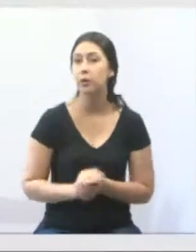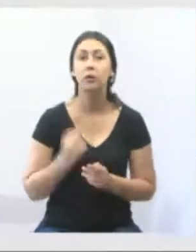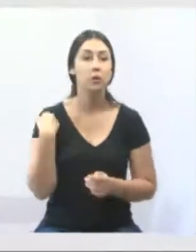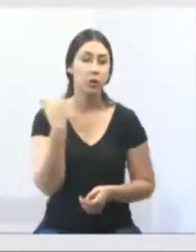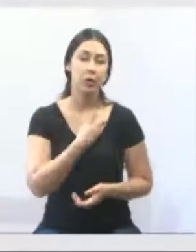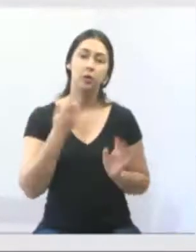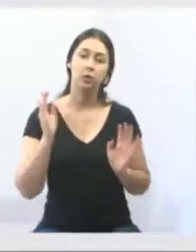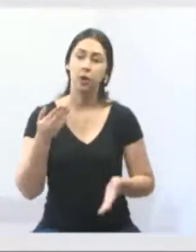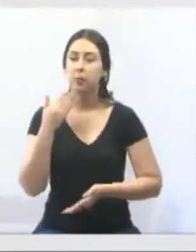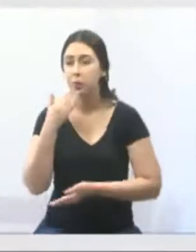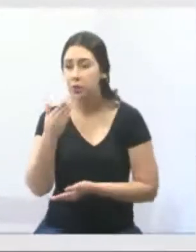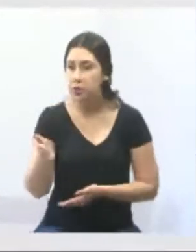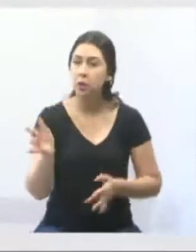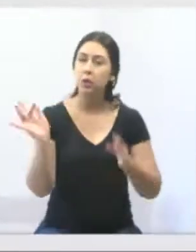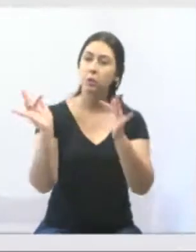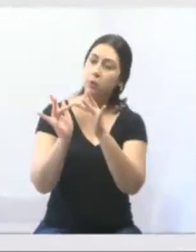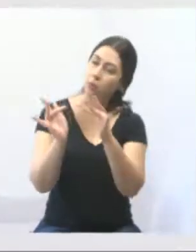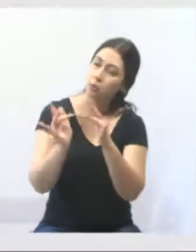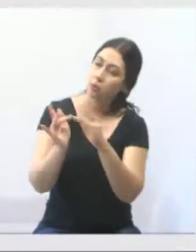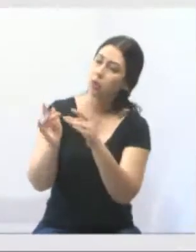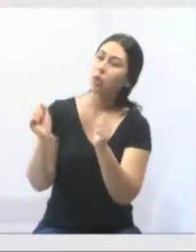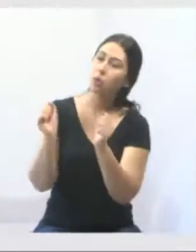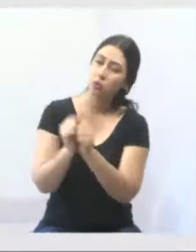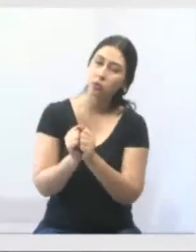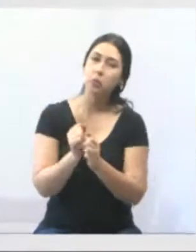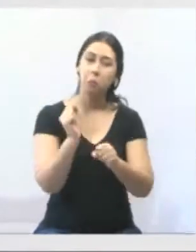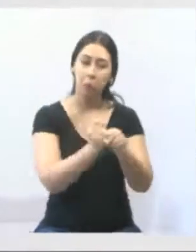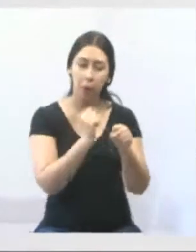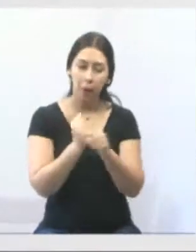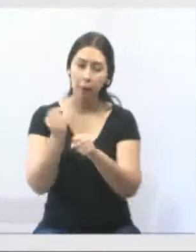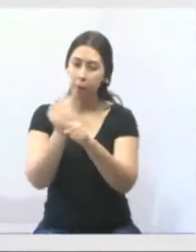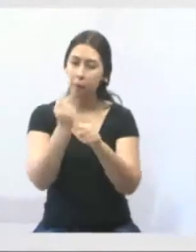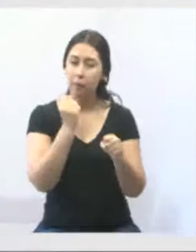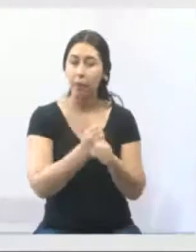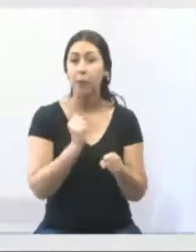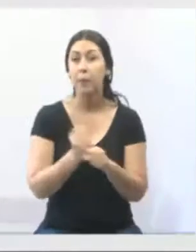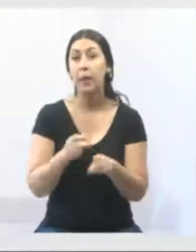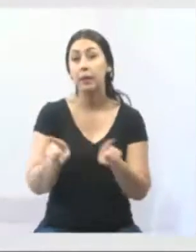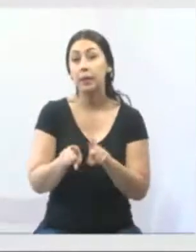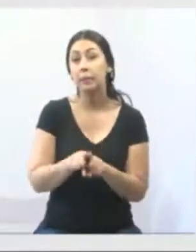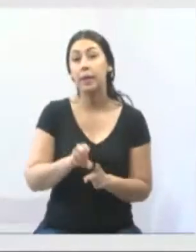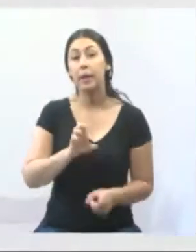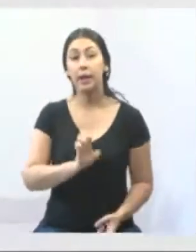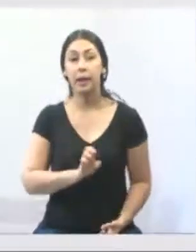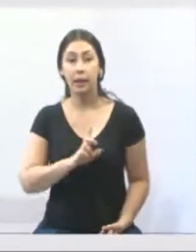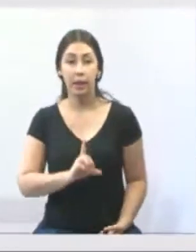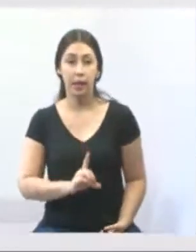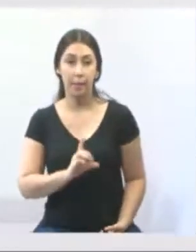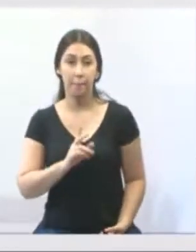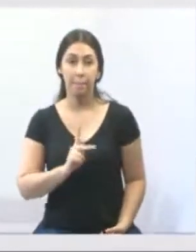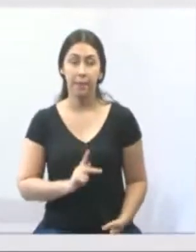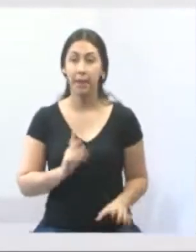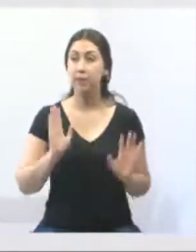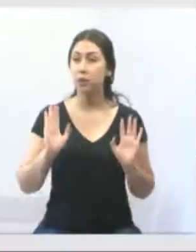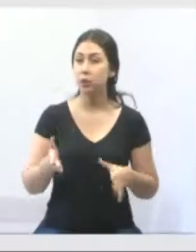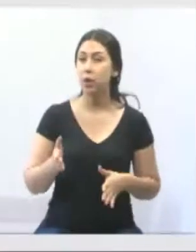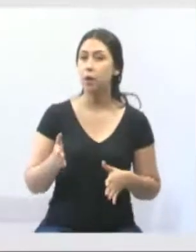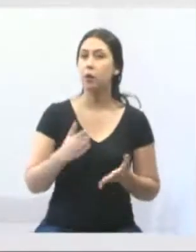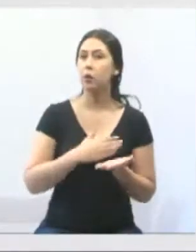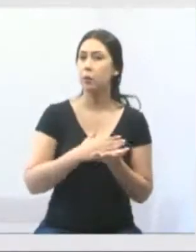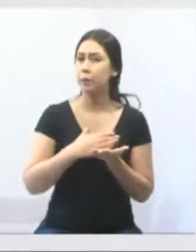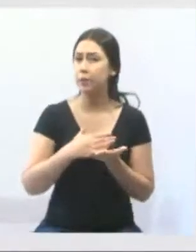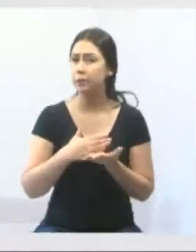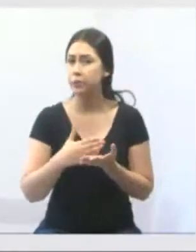requerimento, entramos em contato junto com a Infra, com a EDP Bandeirantes, e a Infra já está tomando